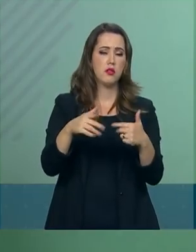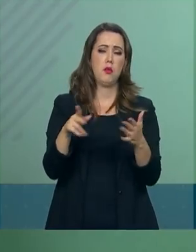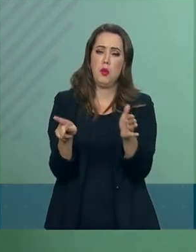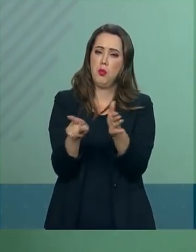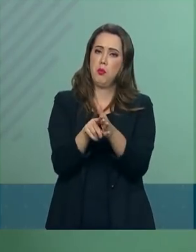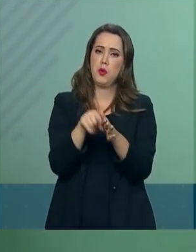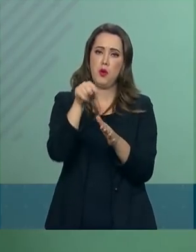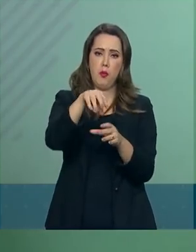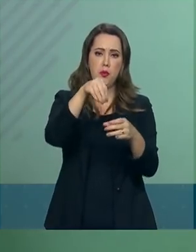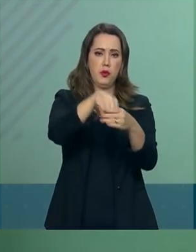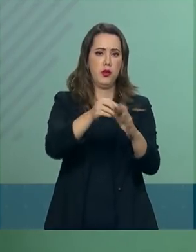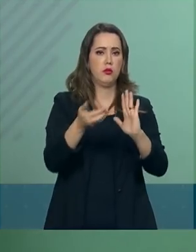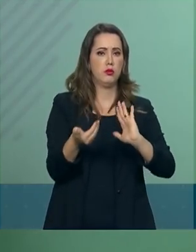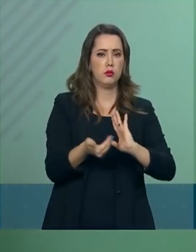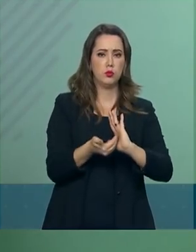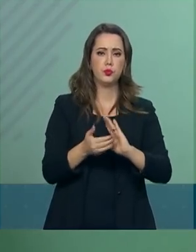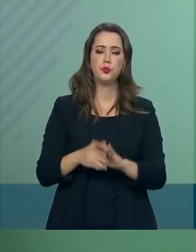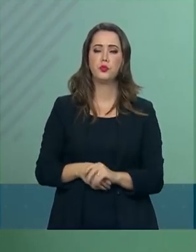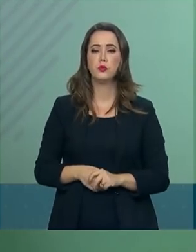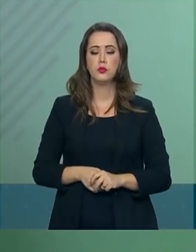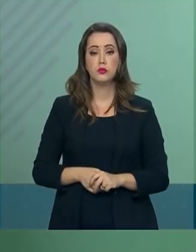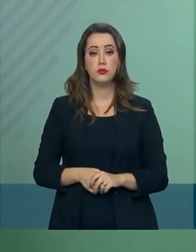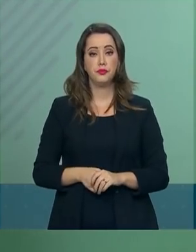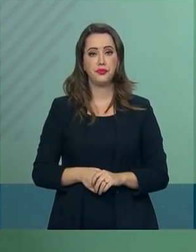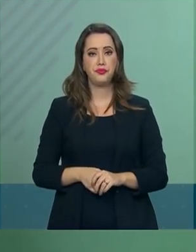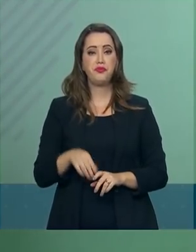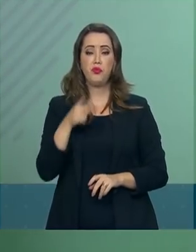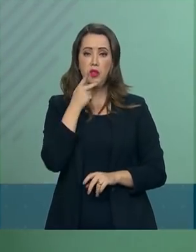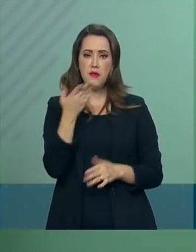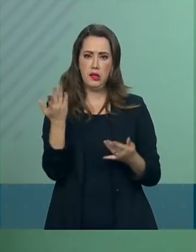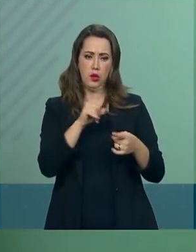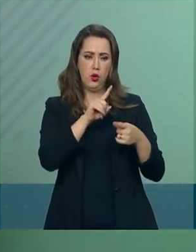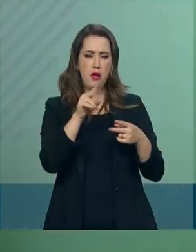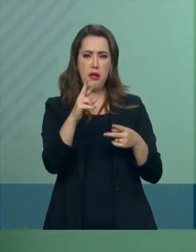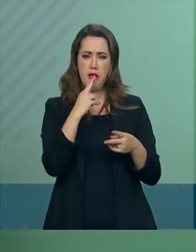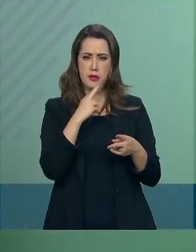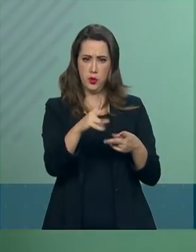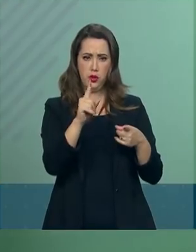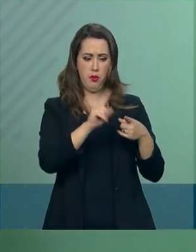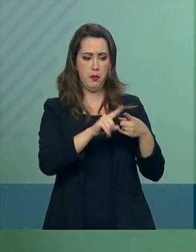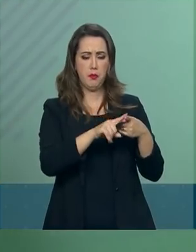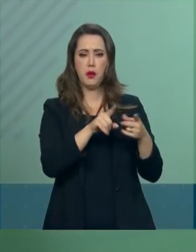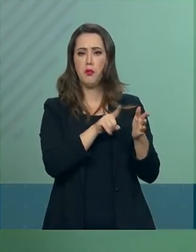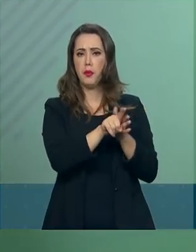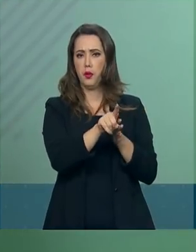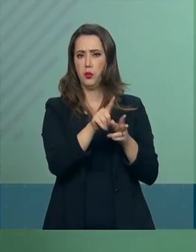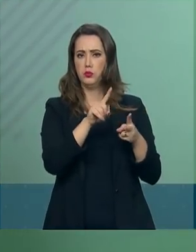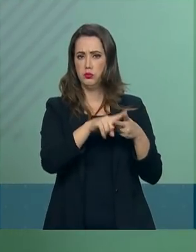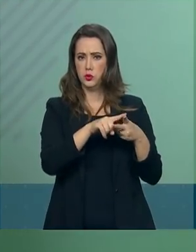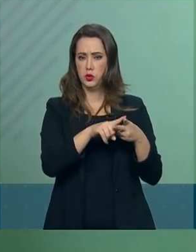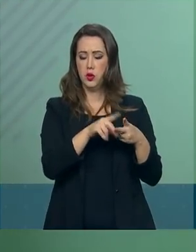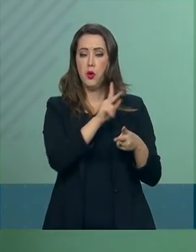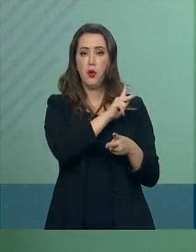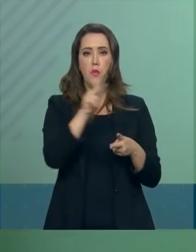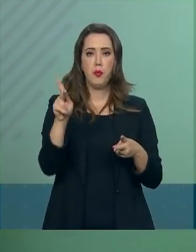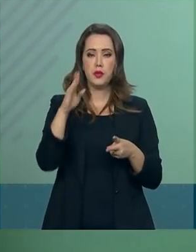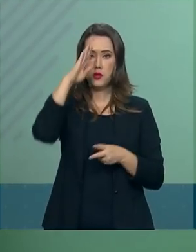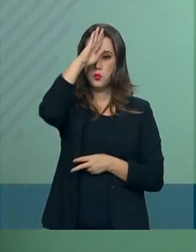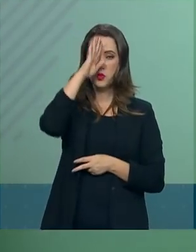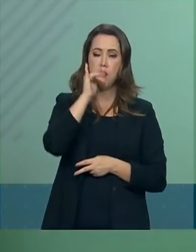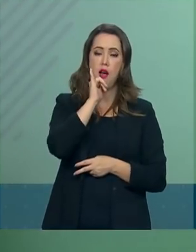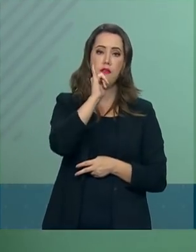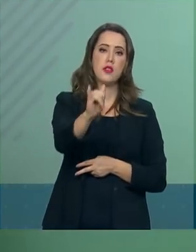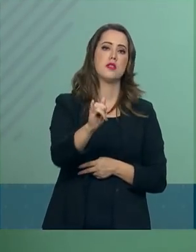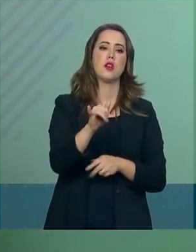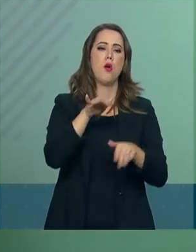suas tarefas. Com relação à tua primeira pergunta, o presidente gostaria de declarar que